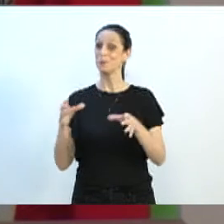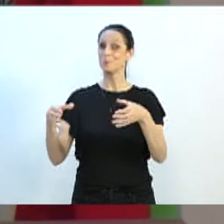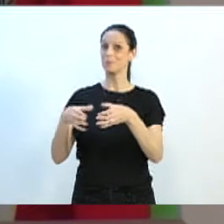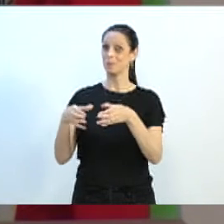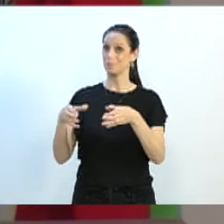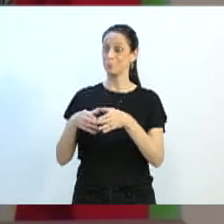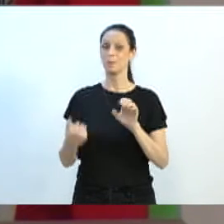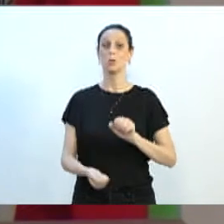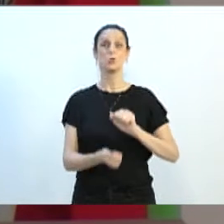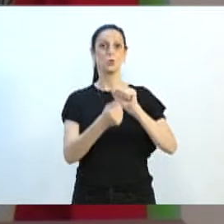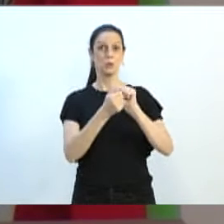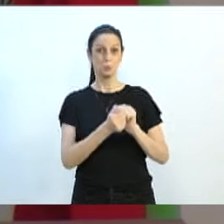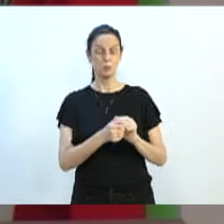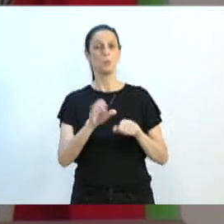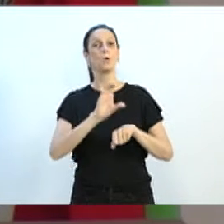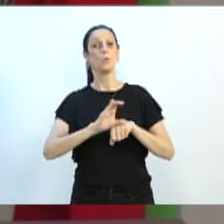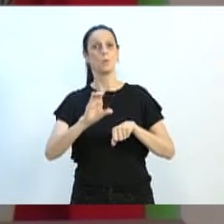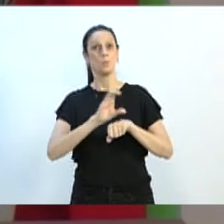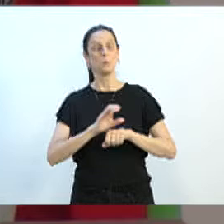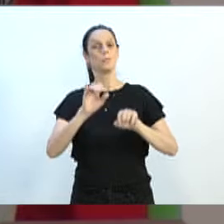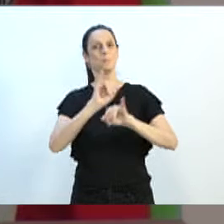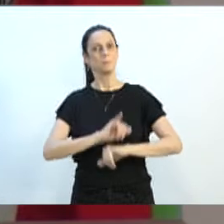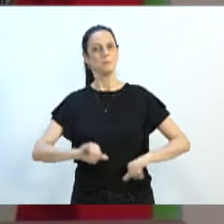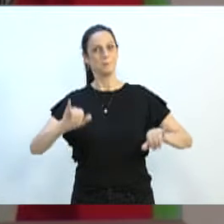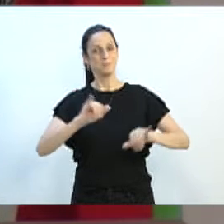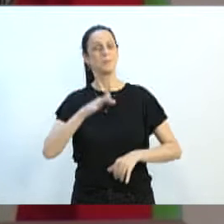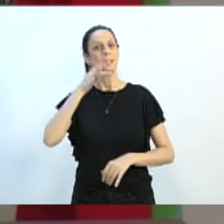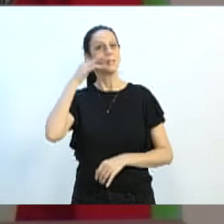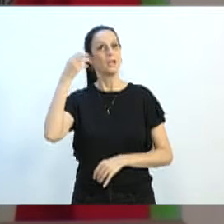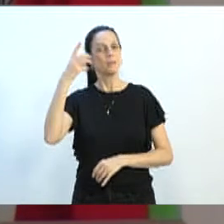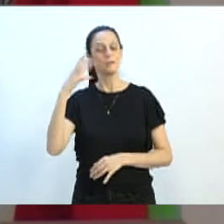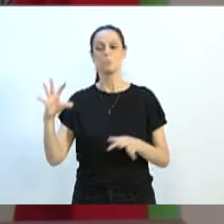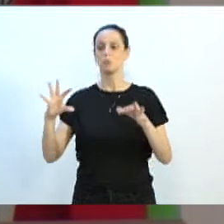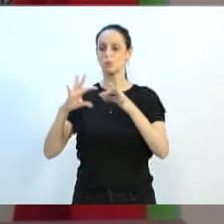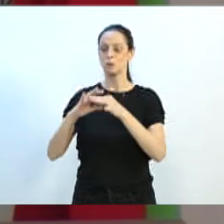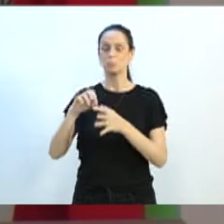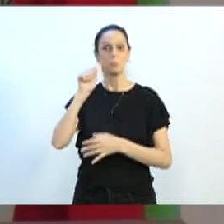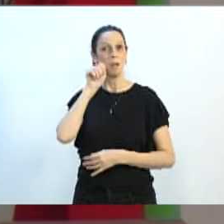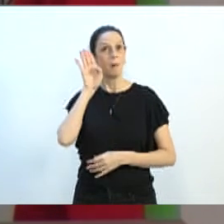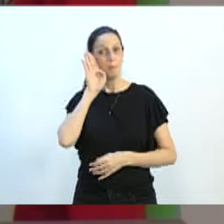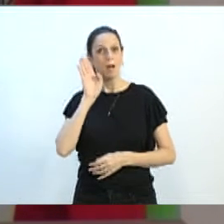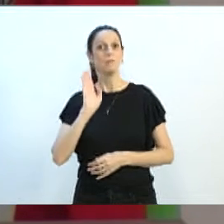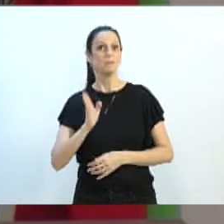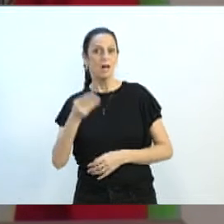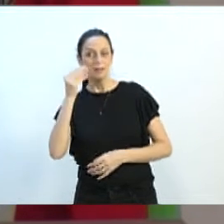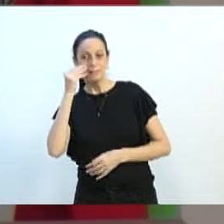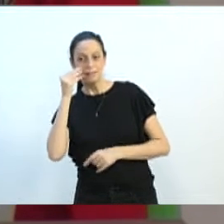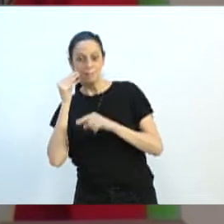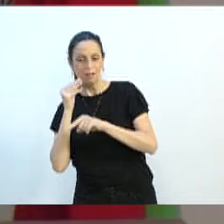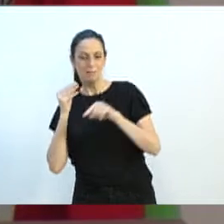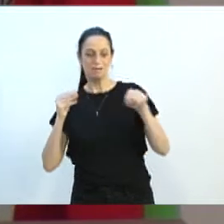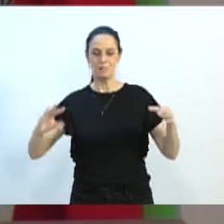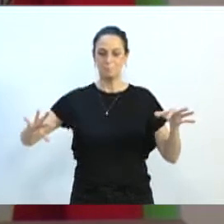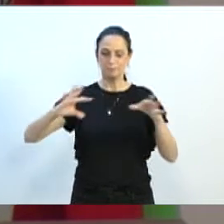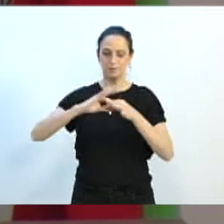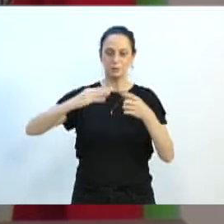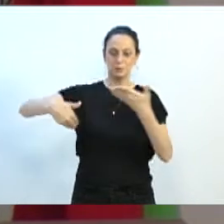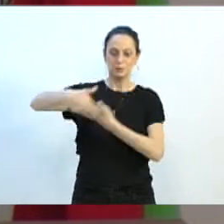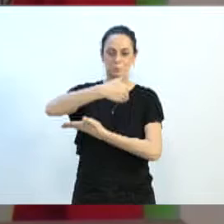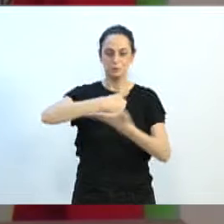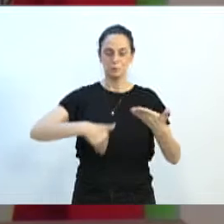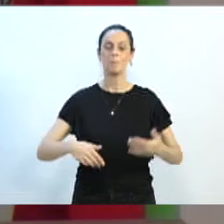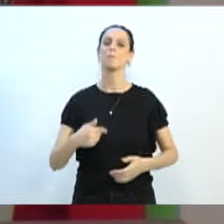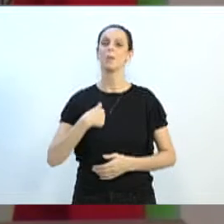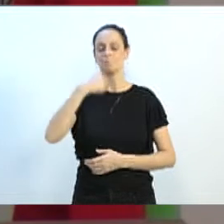juntamente com o curso de publicidade e propaganda da FUB, junto com a Abada. A gente tem feito essa conexão, que é o meu desafio, de ser um